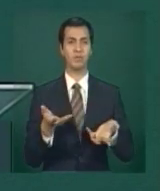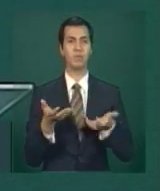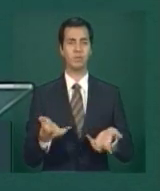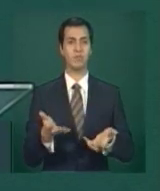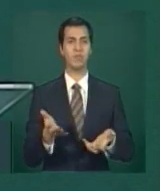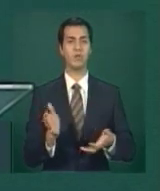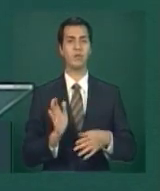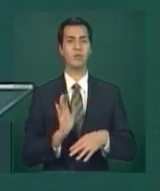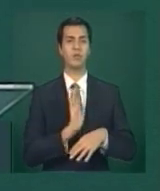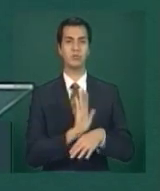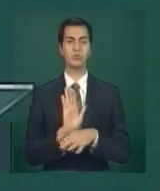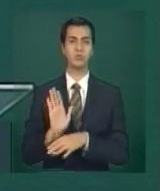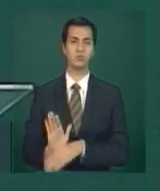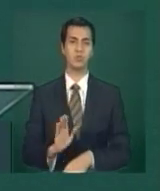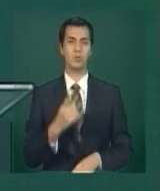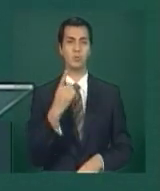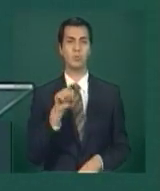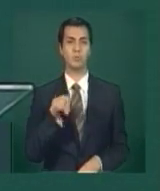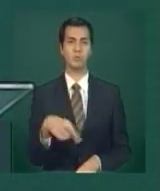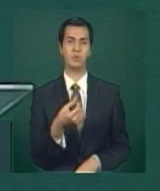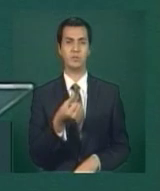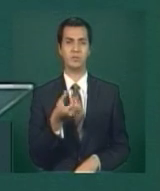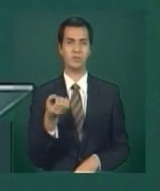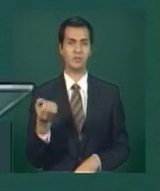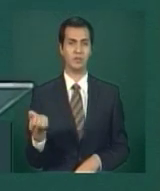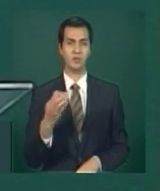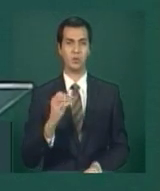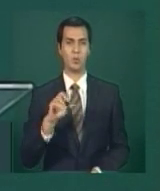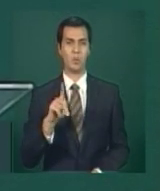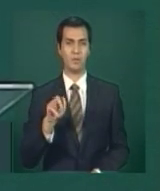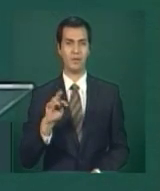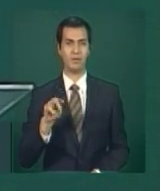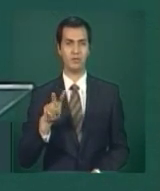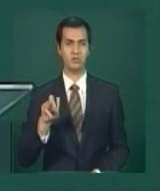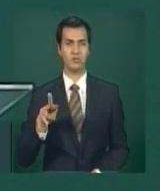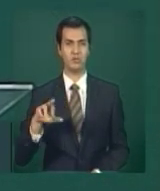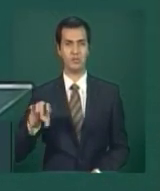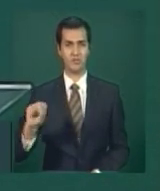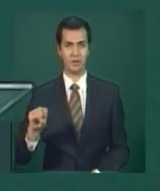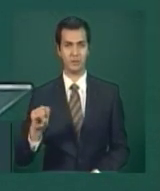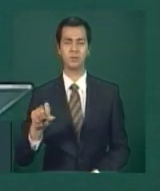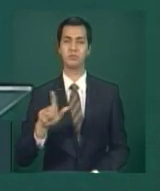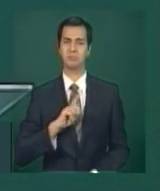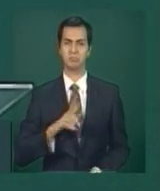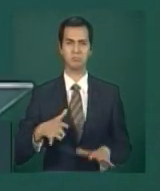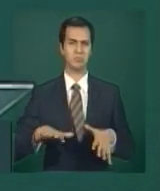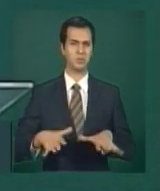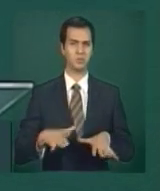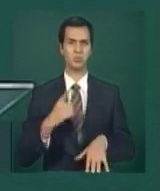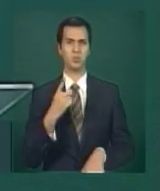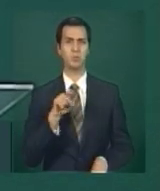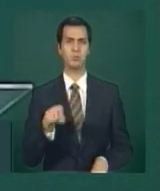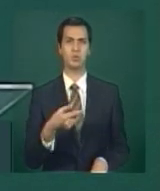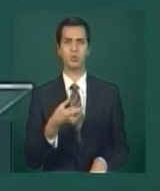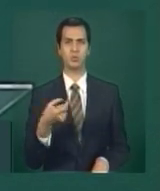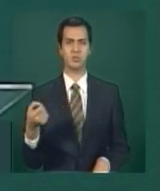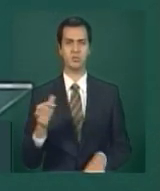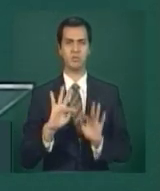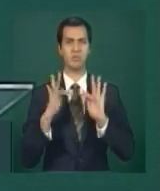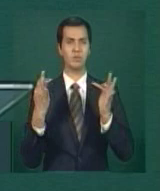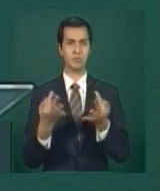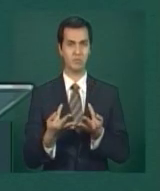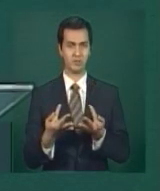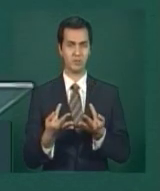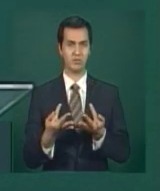cooperativas já nos próximos meses, que abarca mais de 200 mil famílias da agricultura familiar.